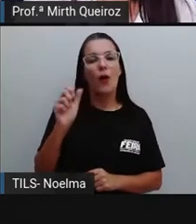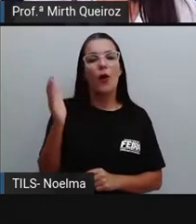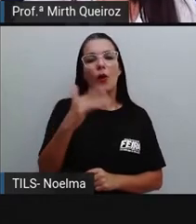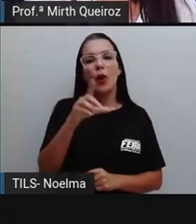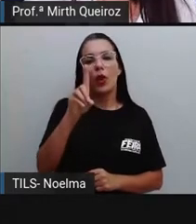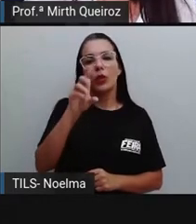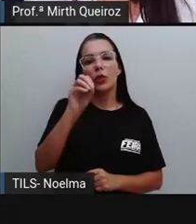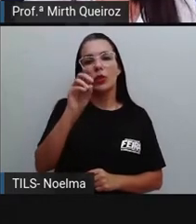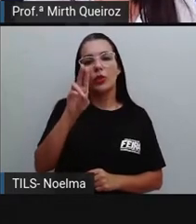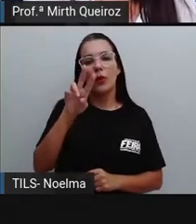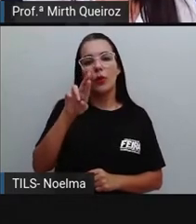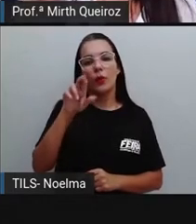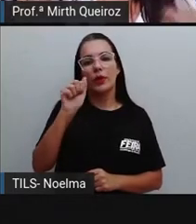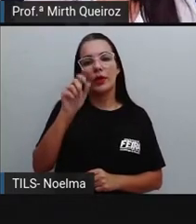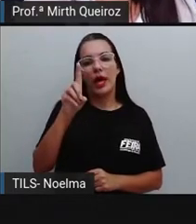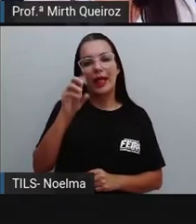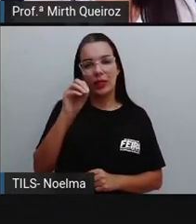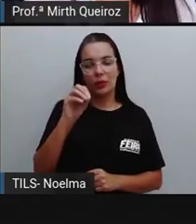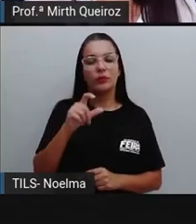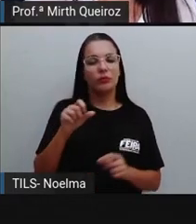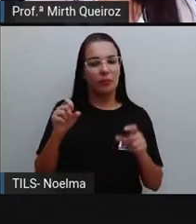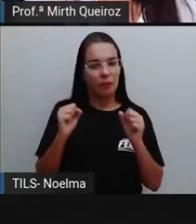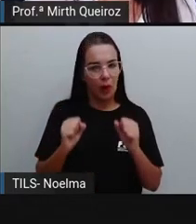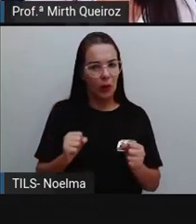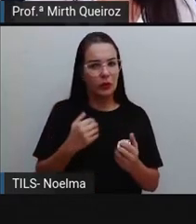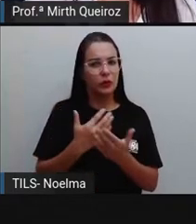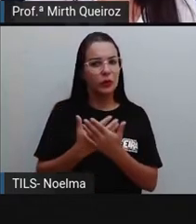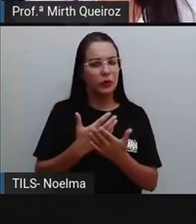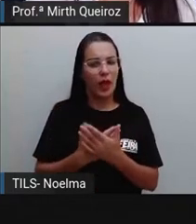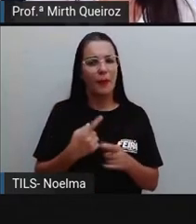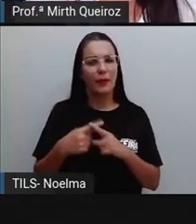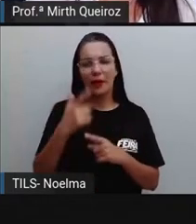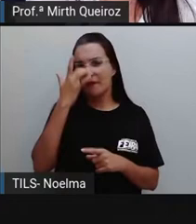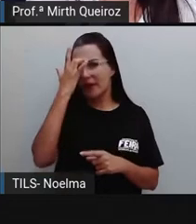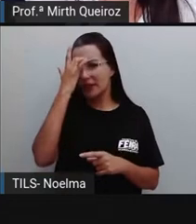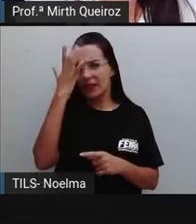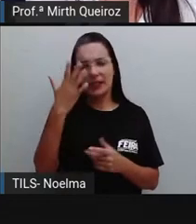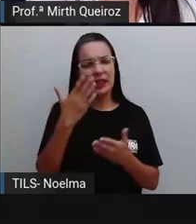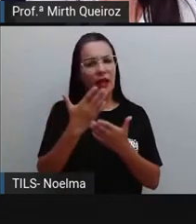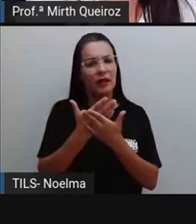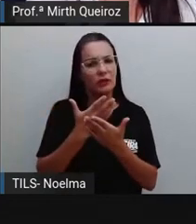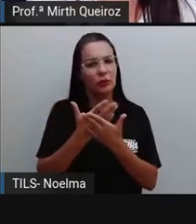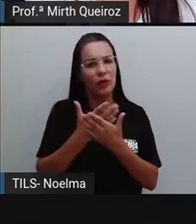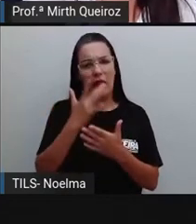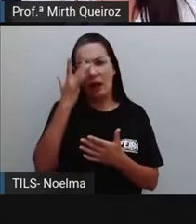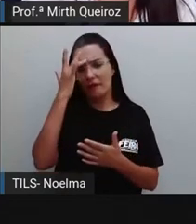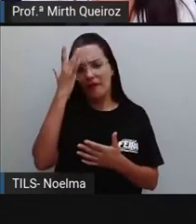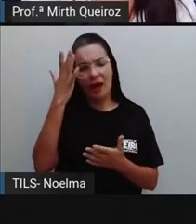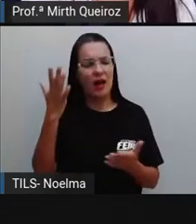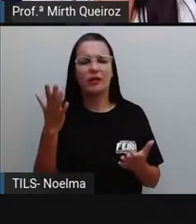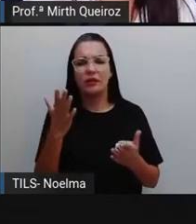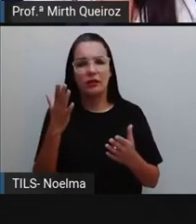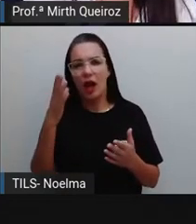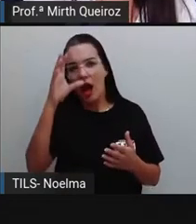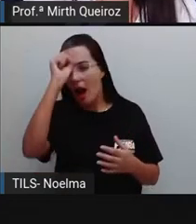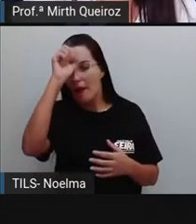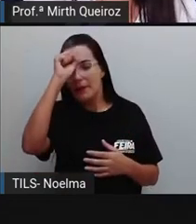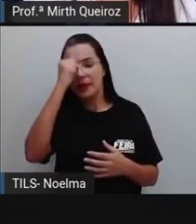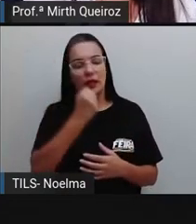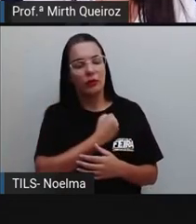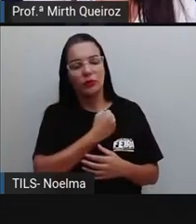que a gente pode estudar com eles, vai facilitar aí o nosso entendimento em relação ao número